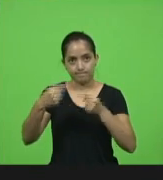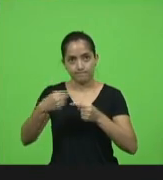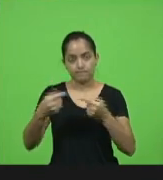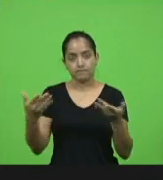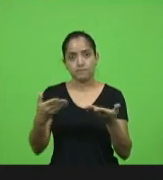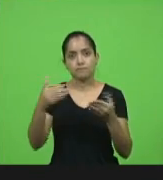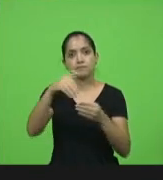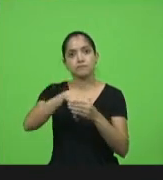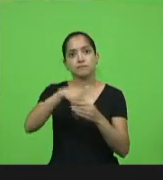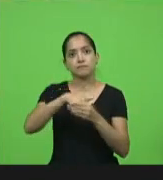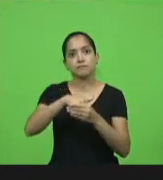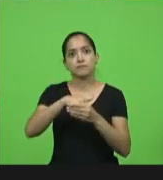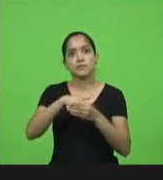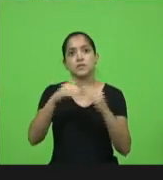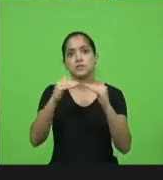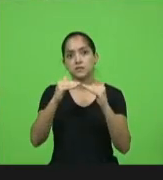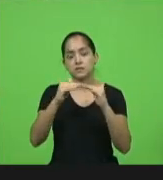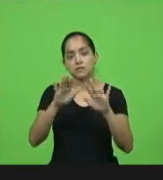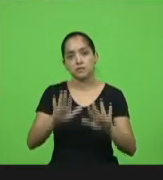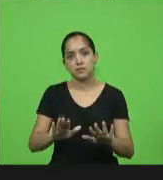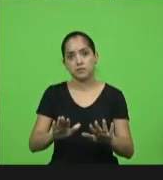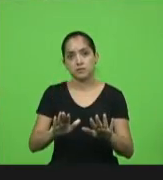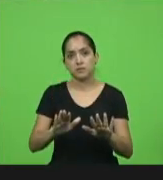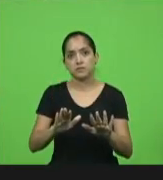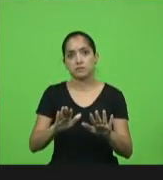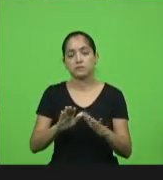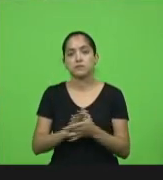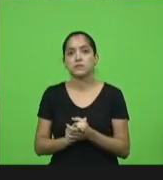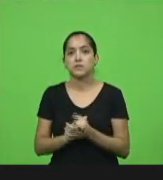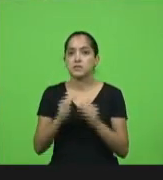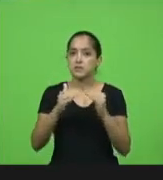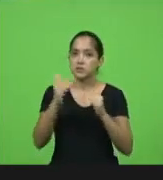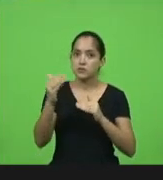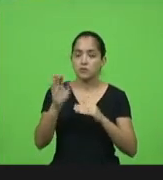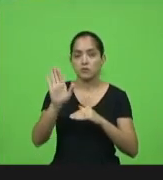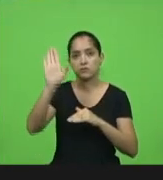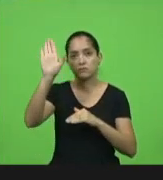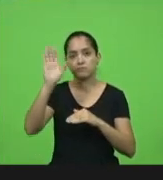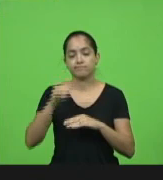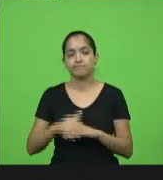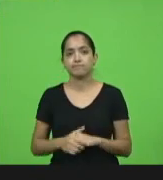votação deputados que aprovam permaneçam como se encontram os que discordam se manifestem